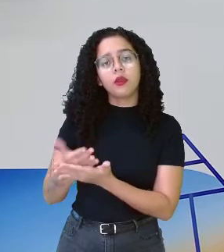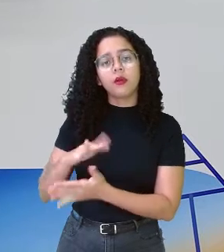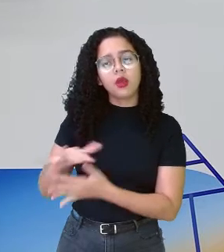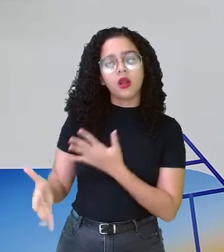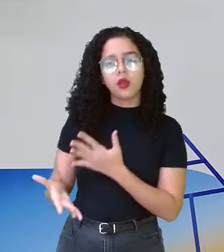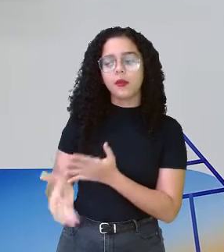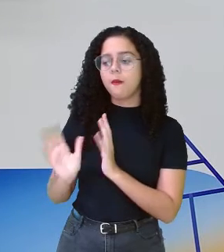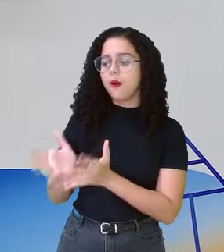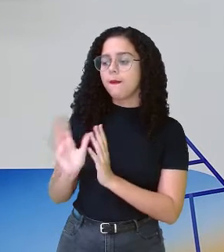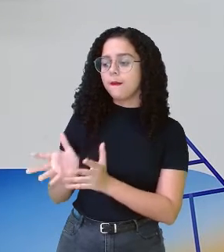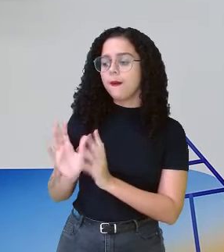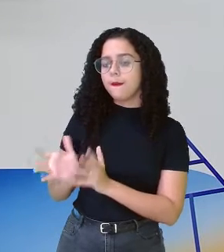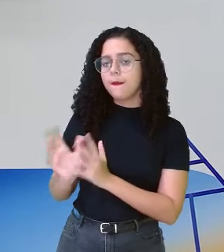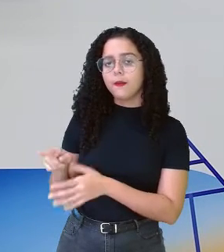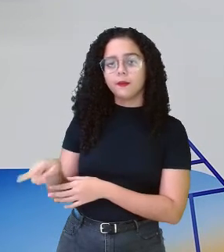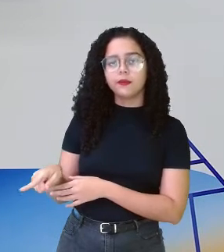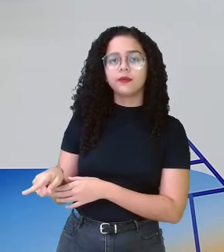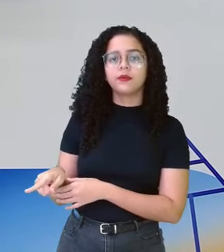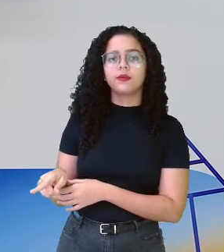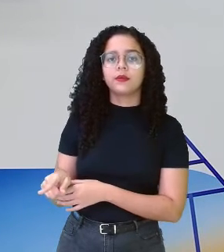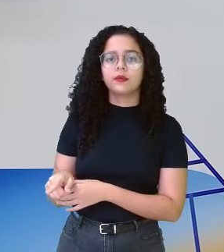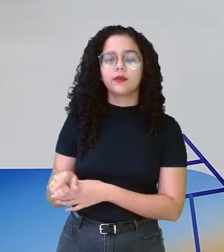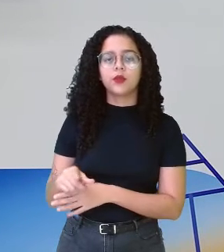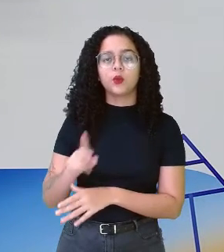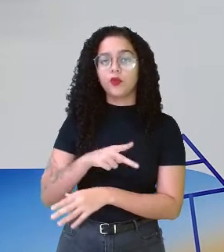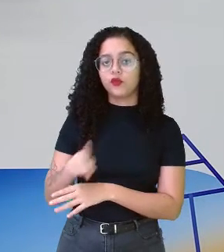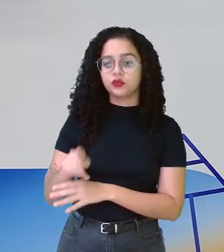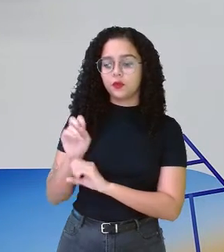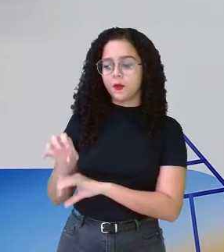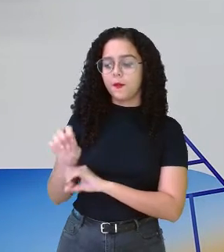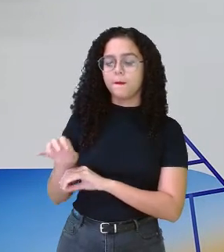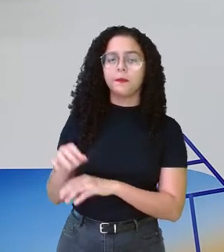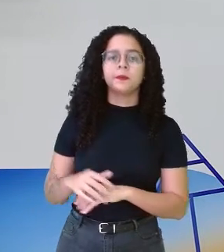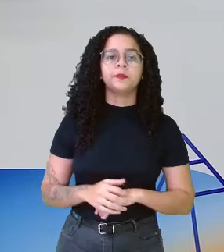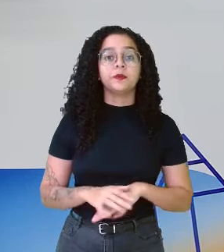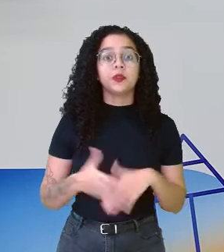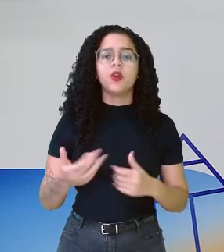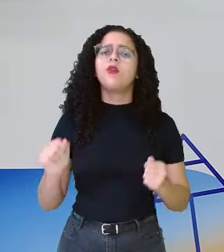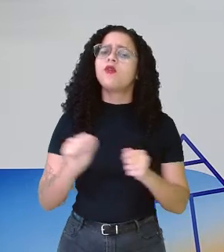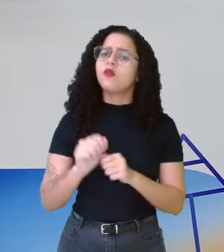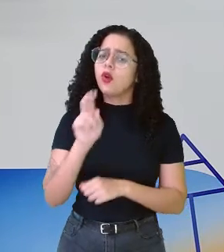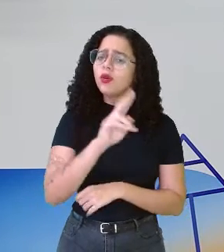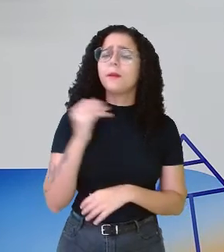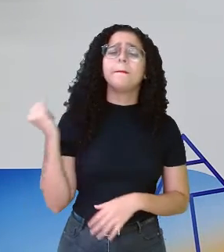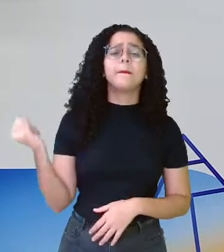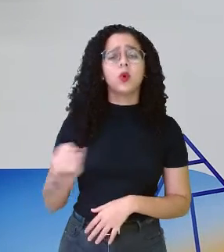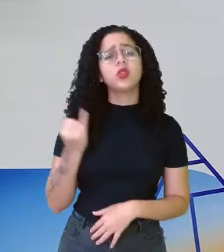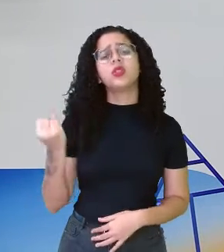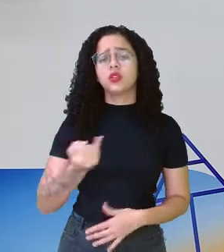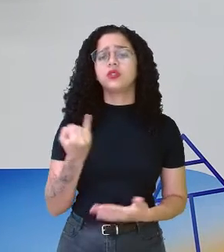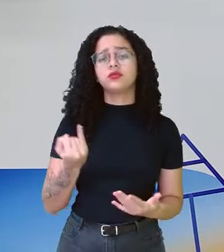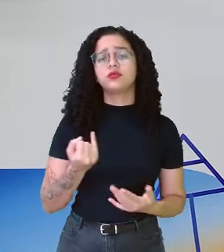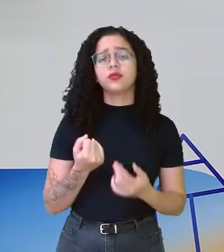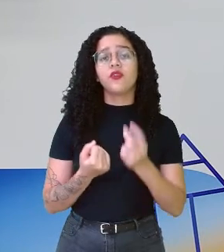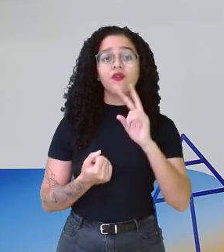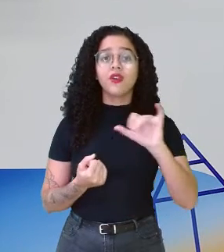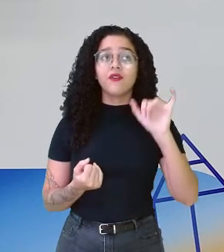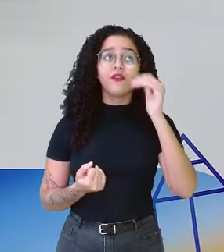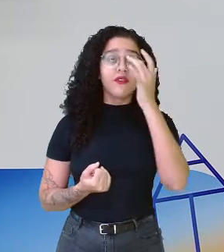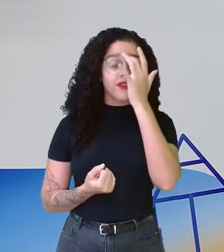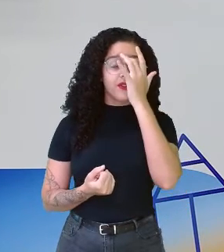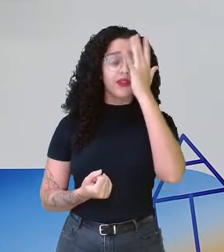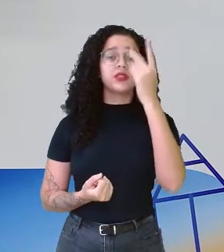também interpretando a aula desse professor. Então, faça uso. É importante. Vai facilitar